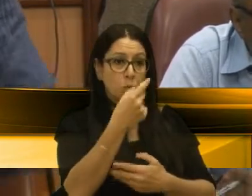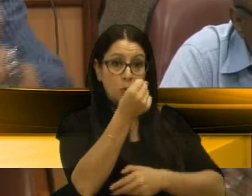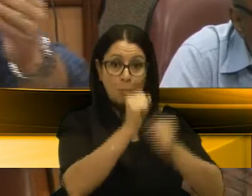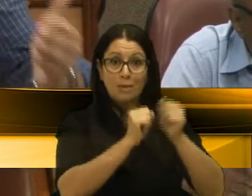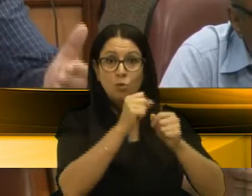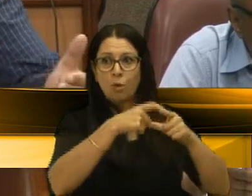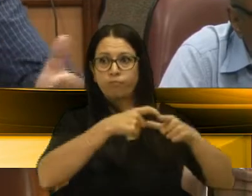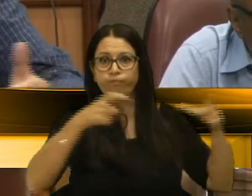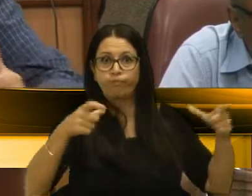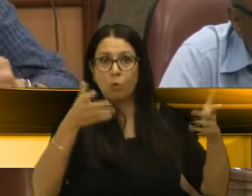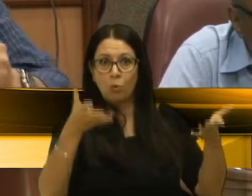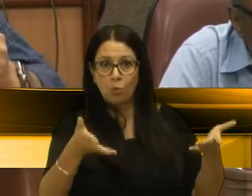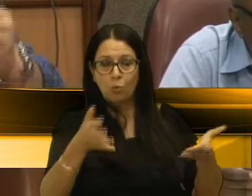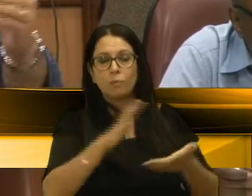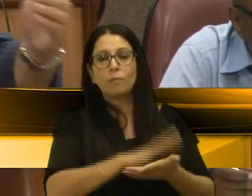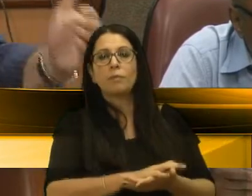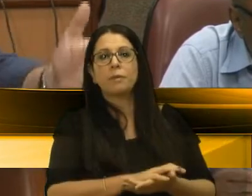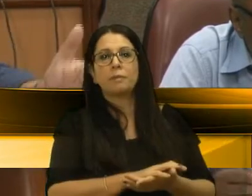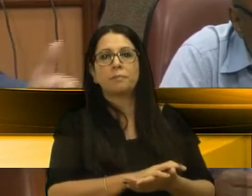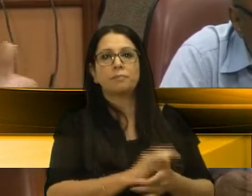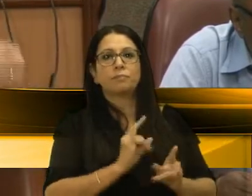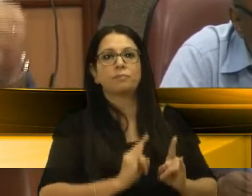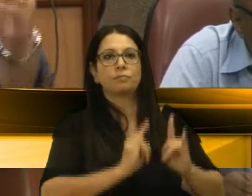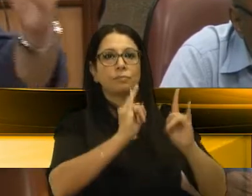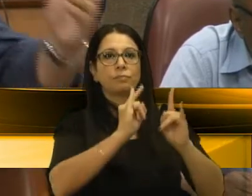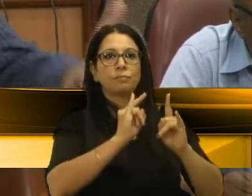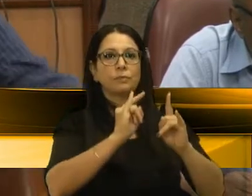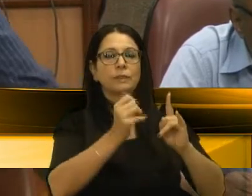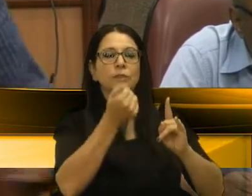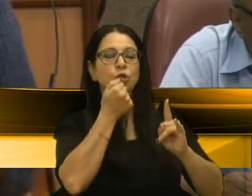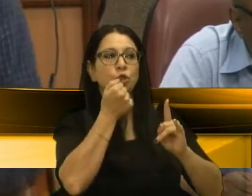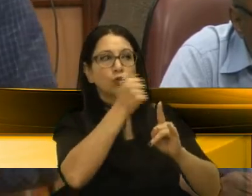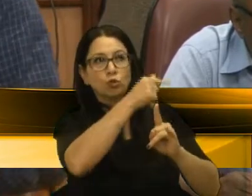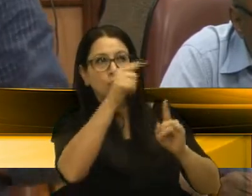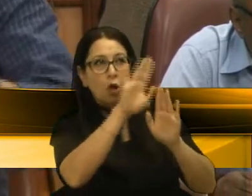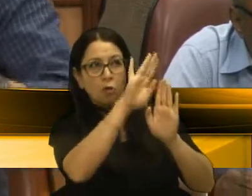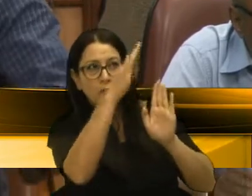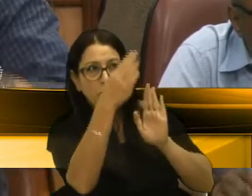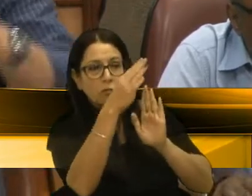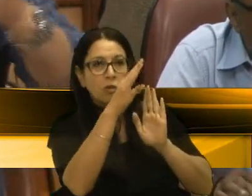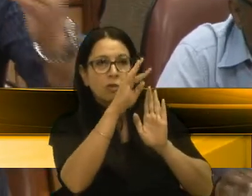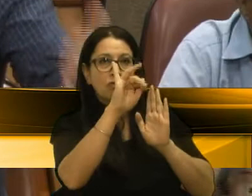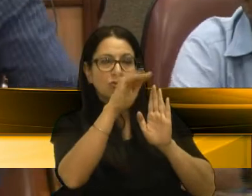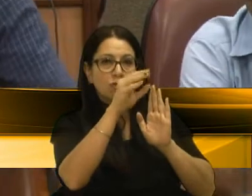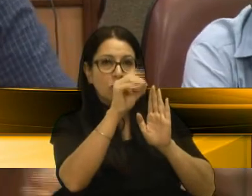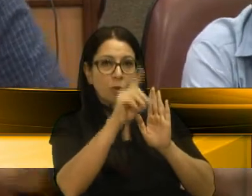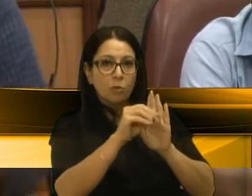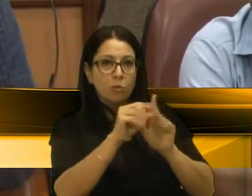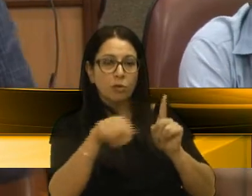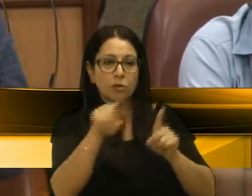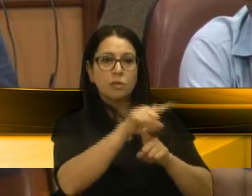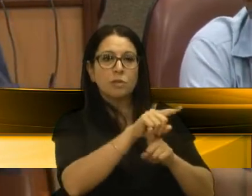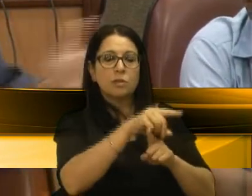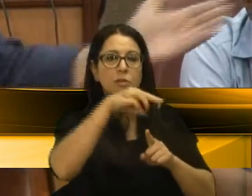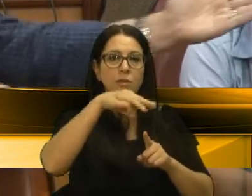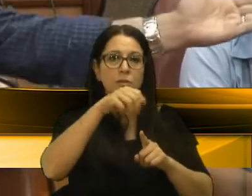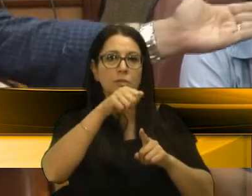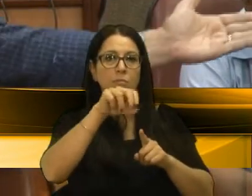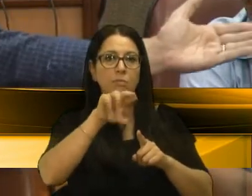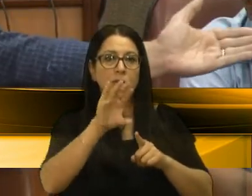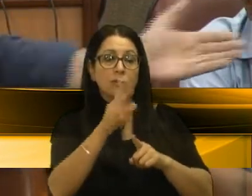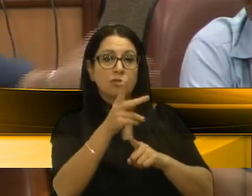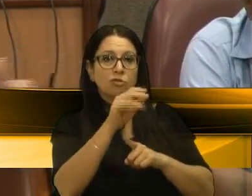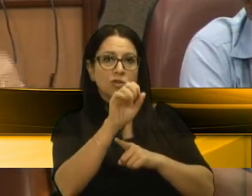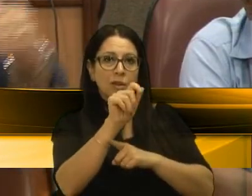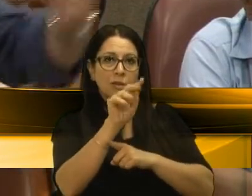e hoje está aí uma edificação de tijolos aparentes, do estilo manchesteriano, e que, como disse o vereador